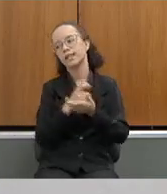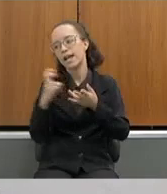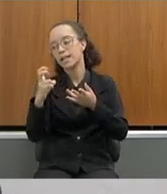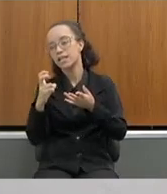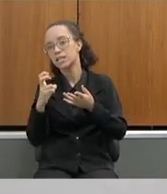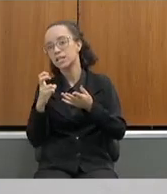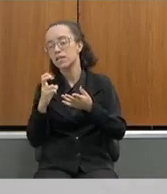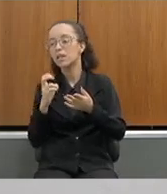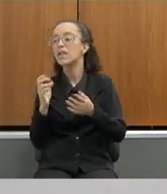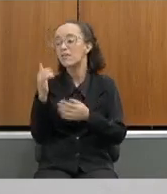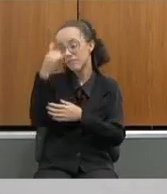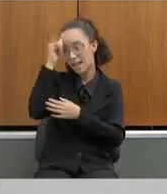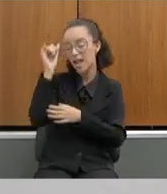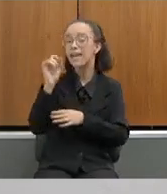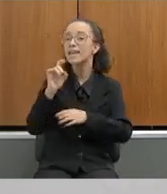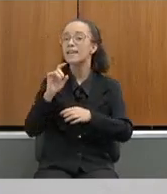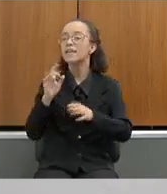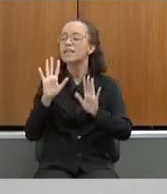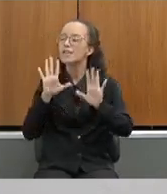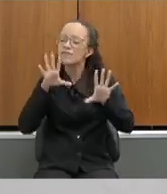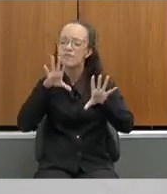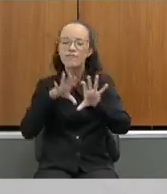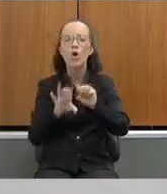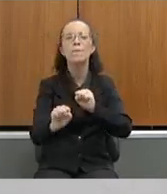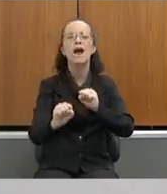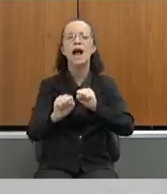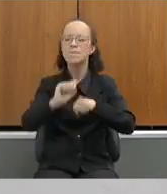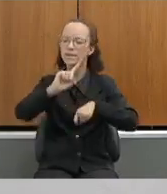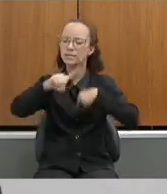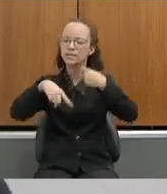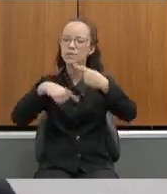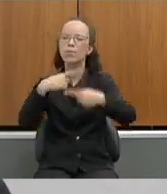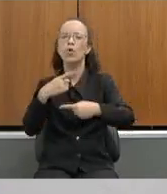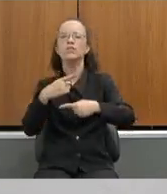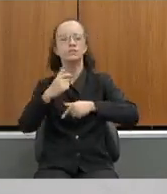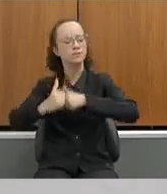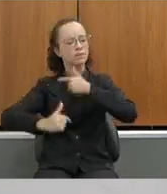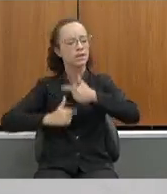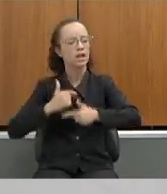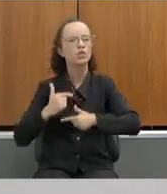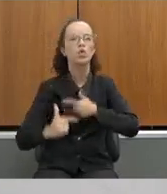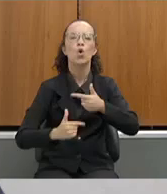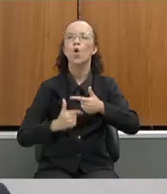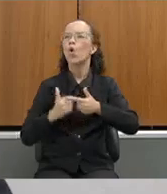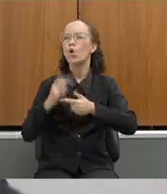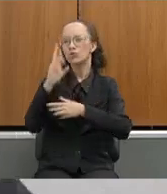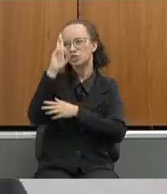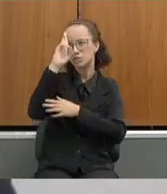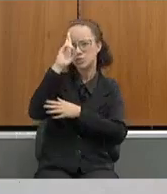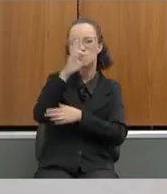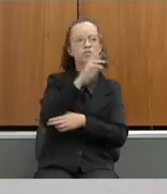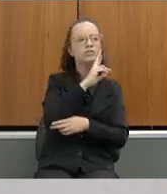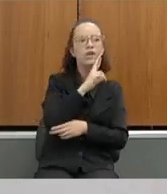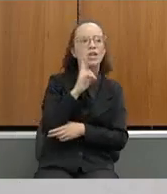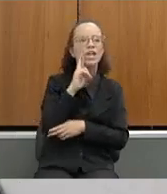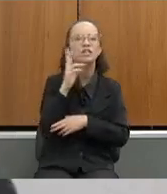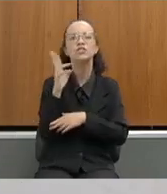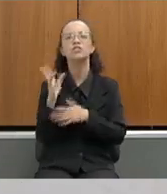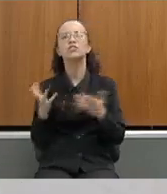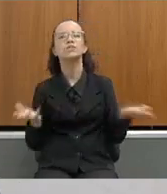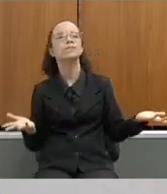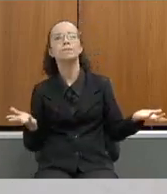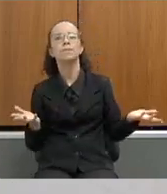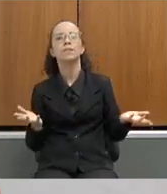sair de lá preparadas para serem empreendedores, para serem donos de restaurante, para serem também,